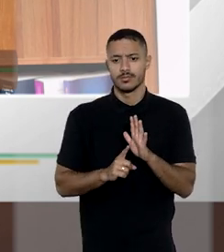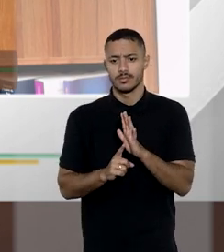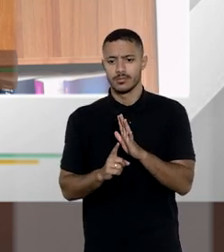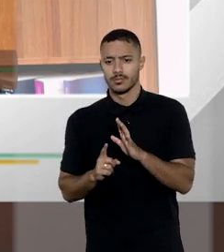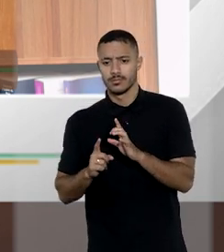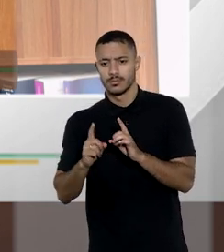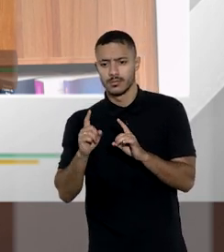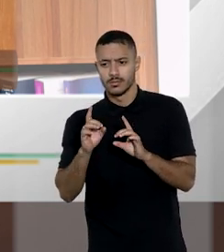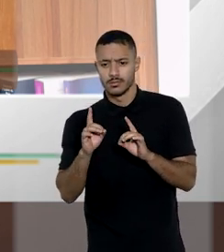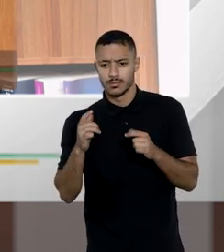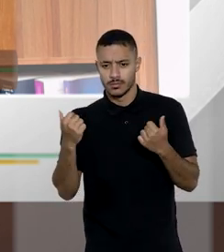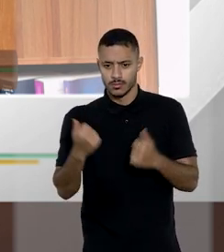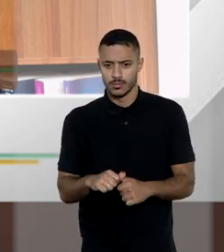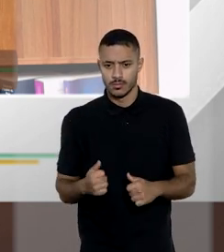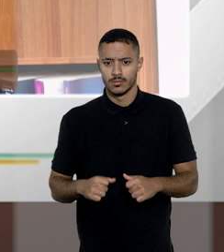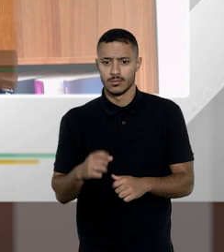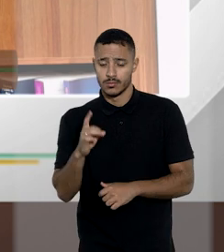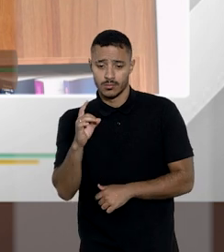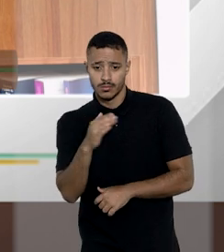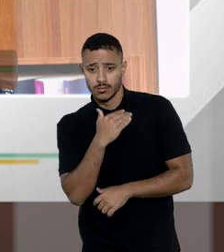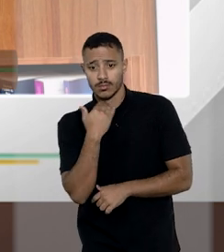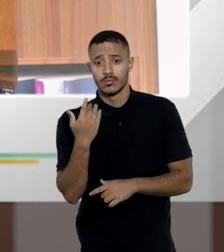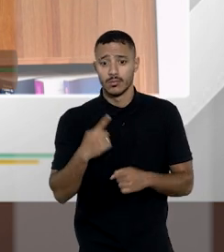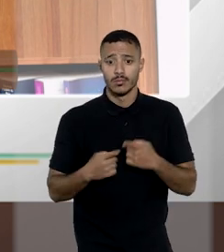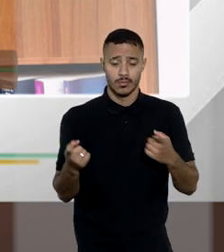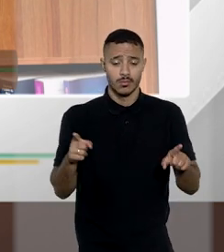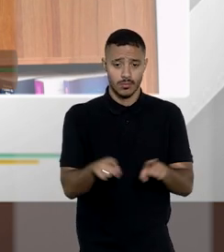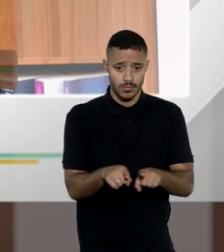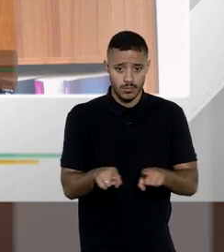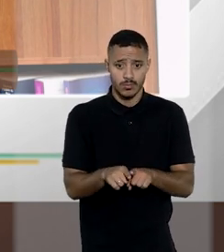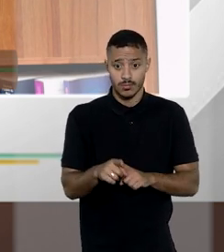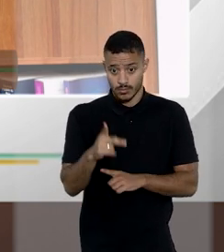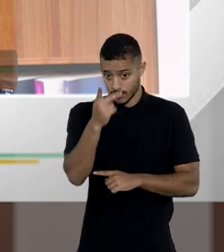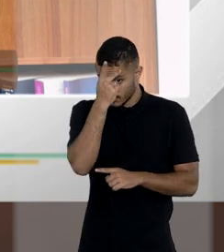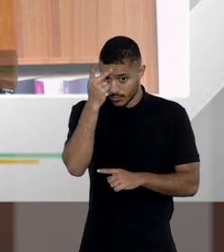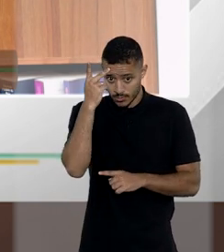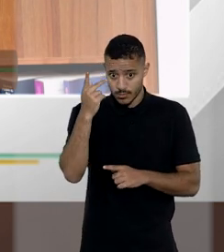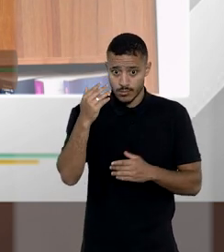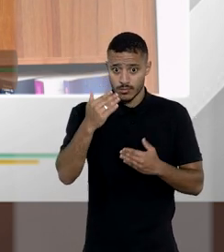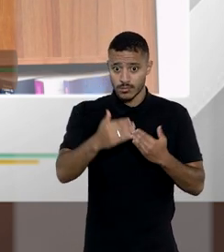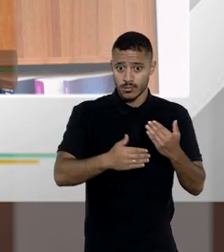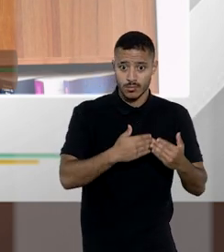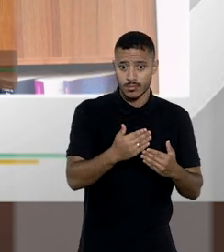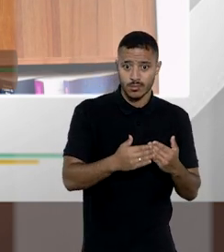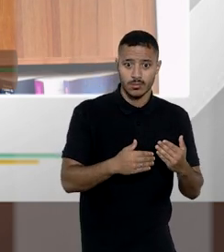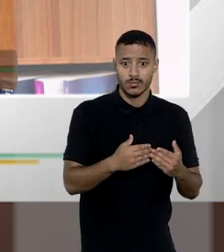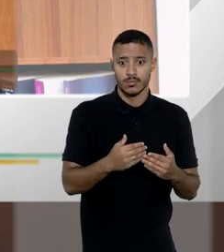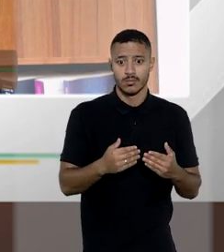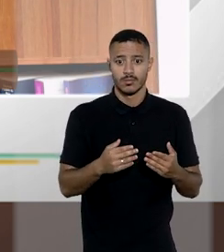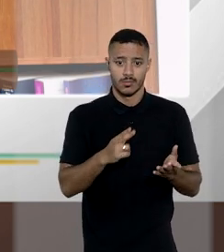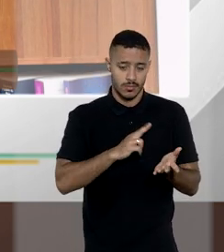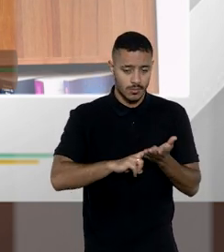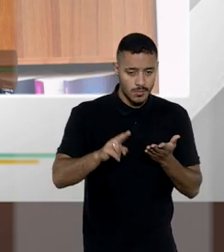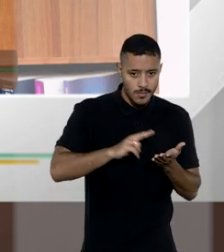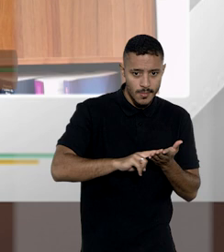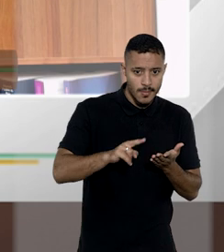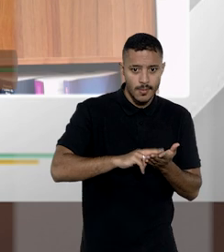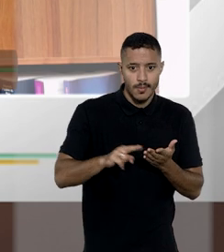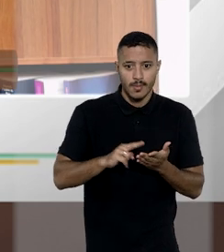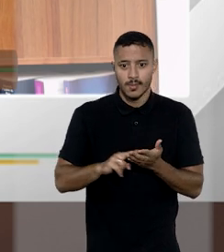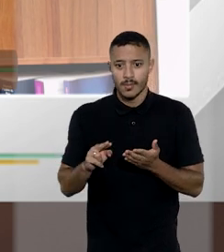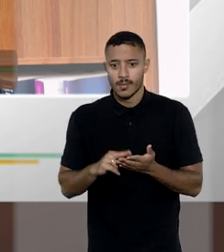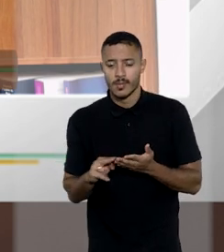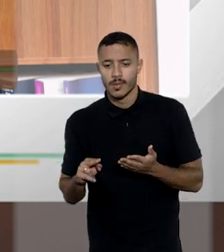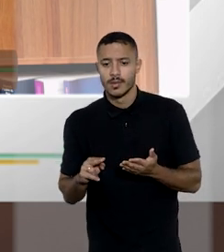privacidade não necessariamente apenas do morto mas também das pessoas que trocaram cartas que trocaram